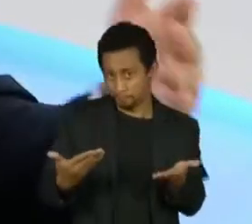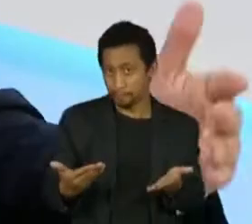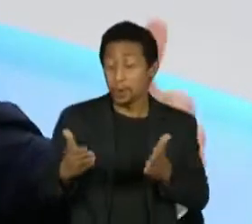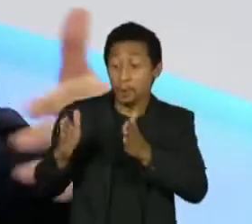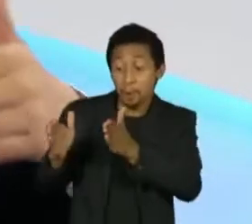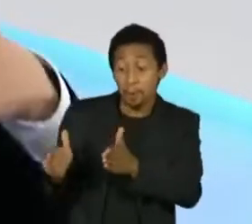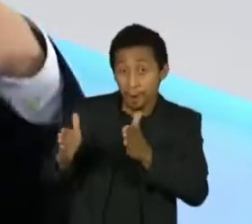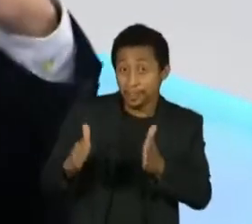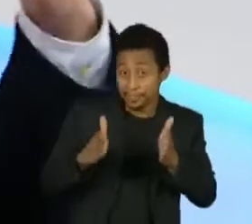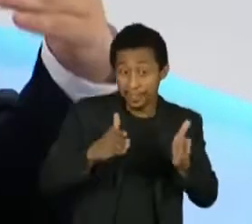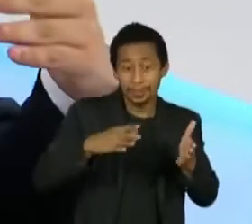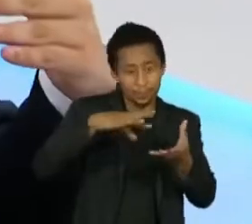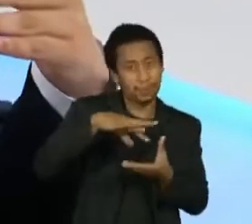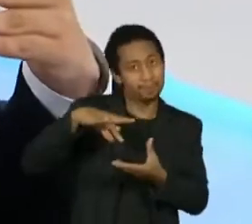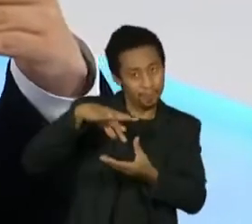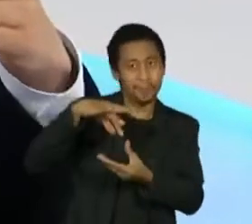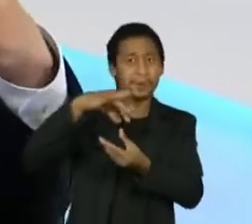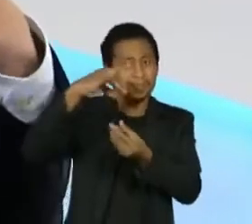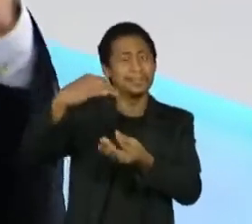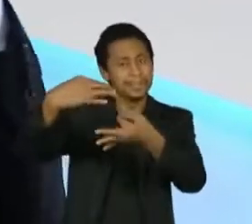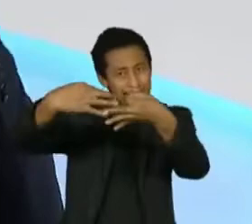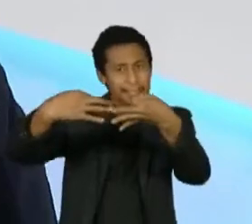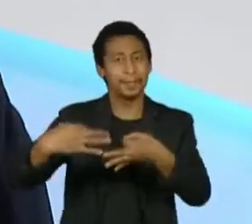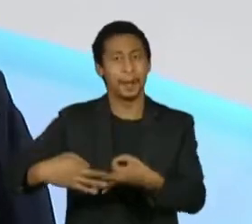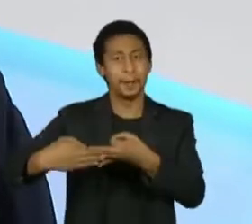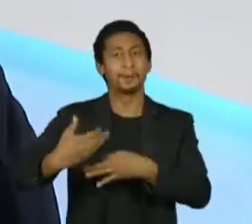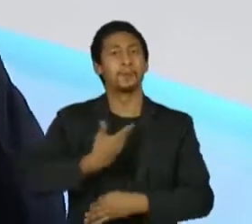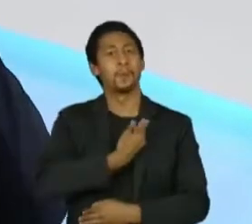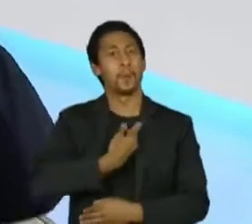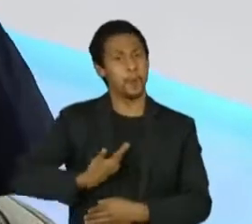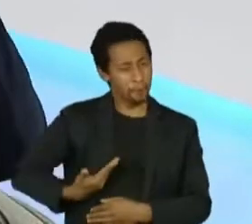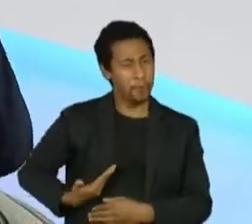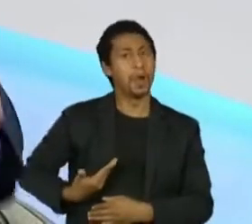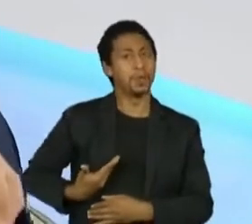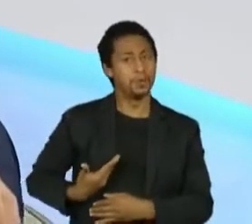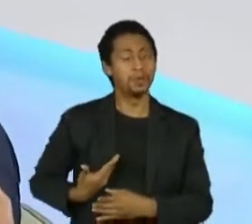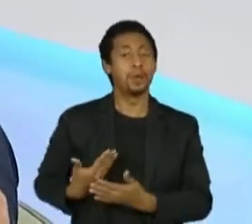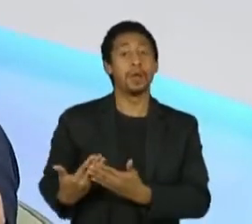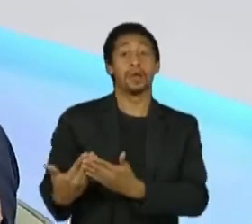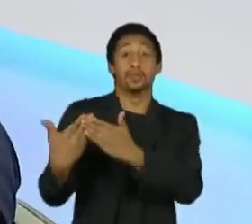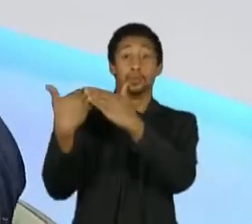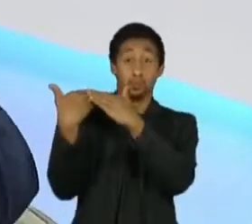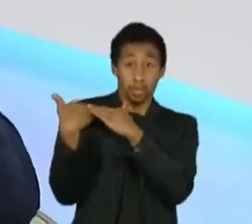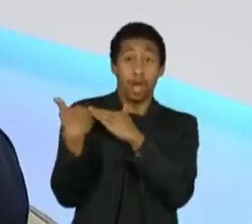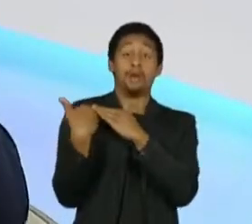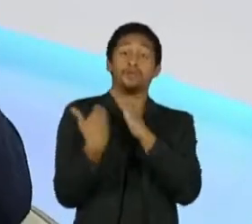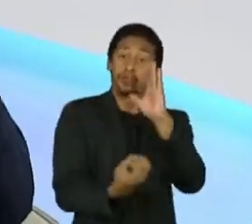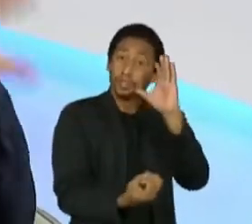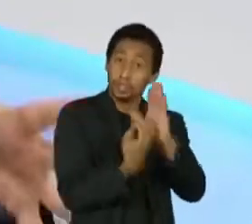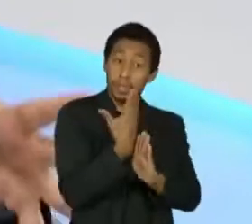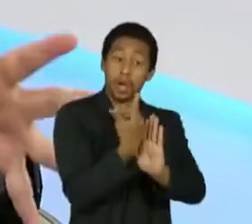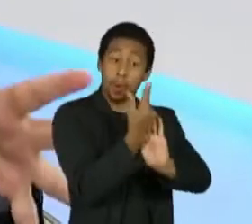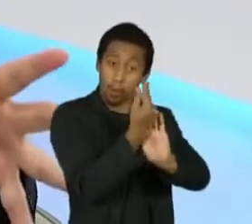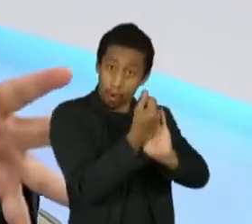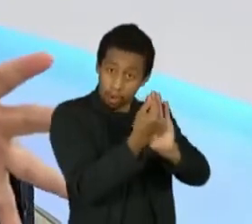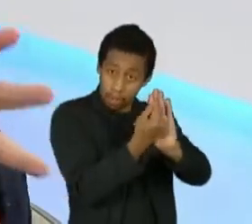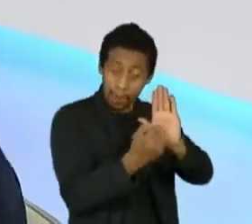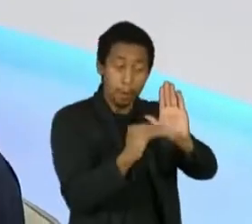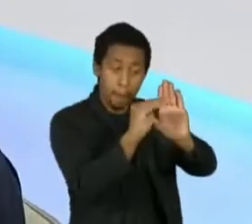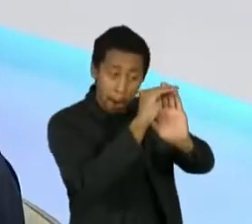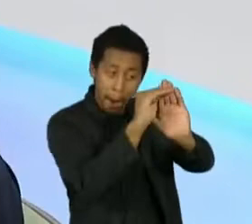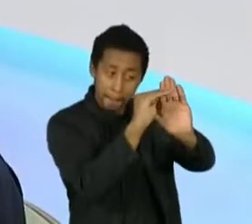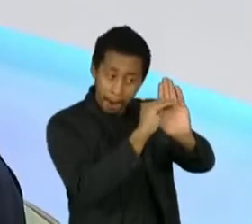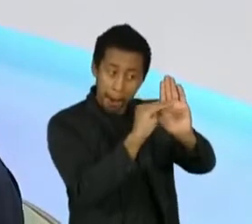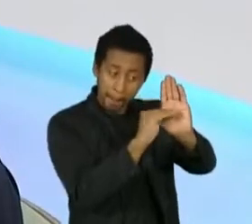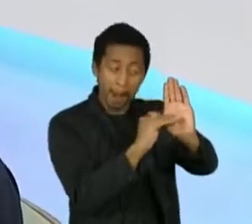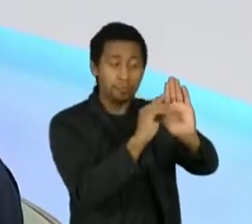um processo democrático em que o governo tem a prerrogativa de iniciar o orçamento, ele estima as receitas